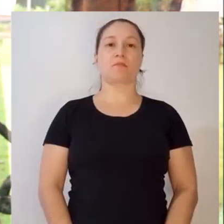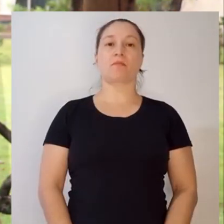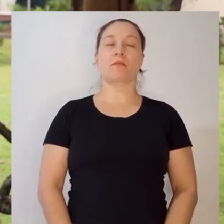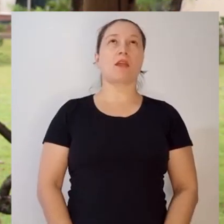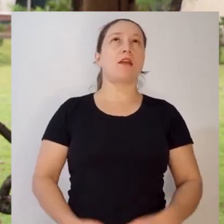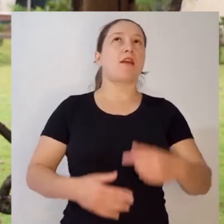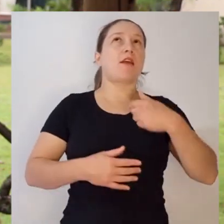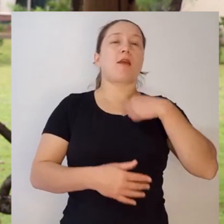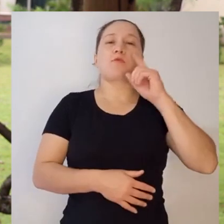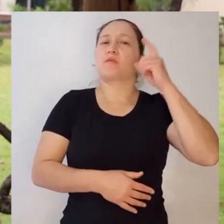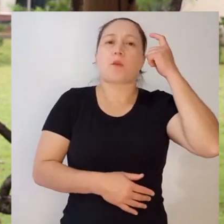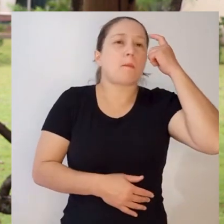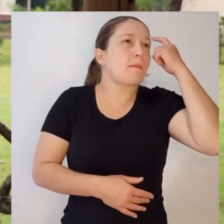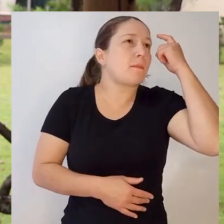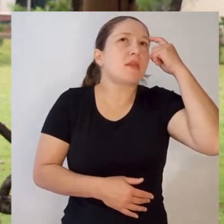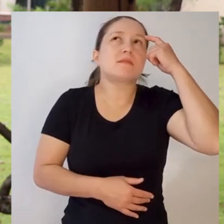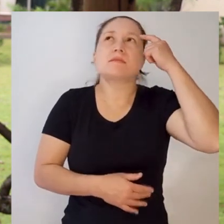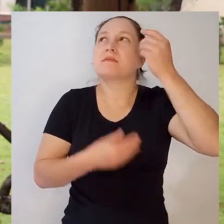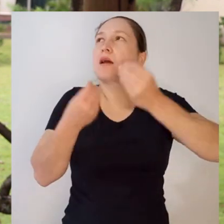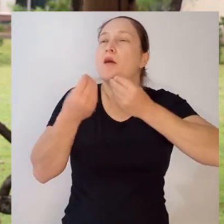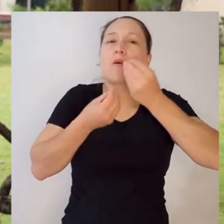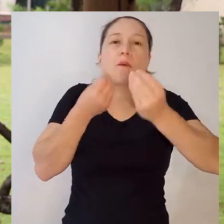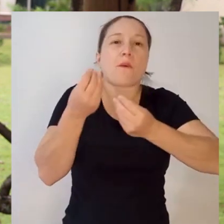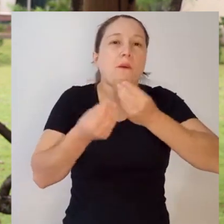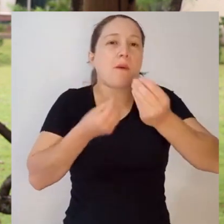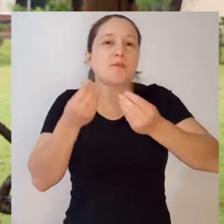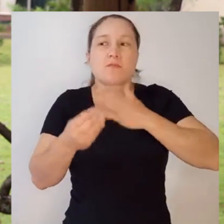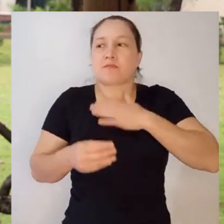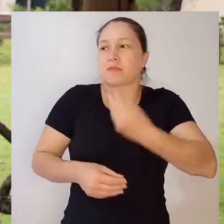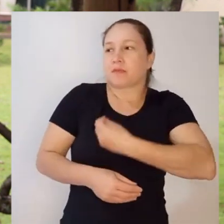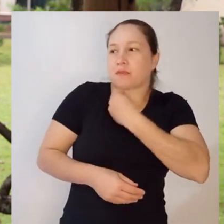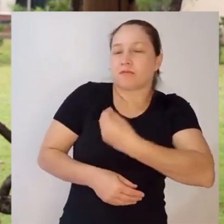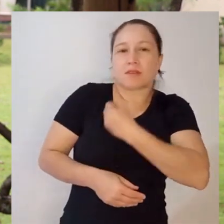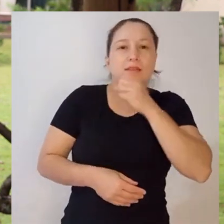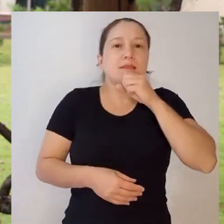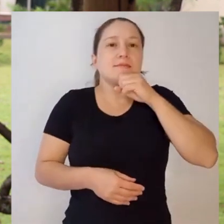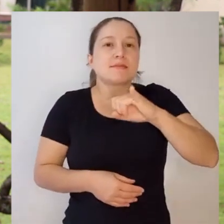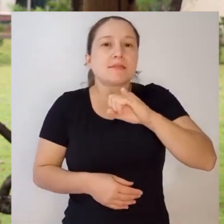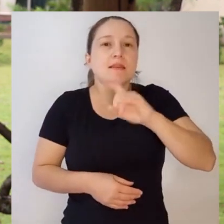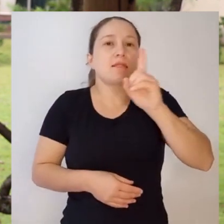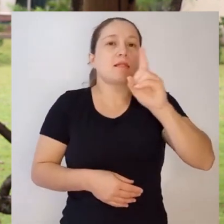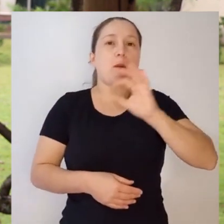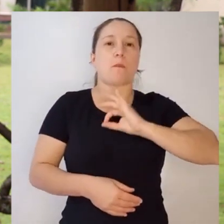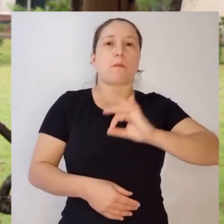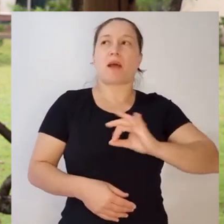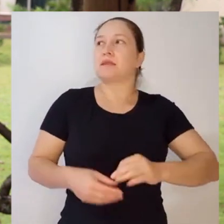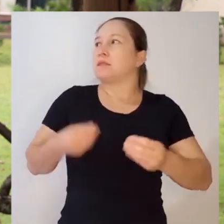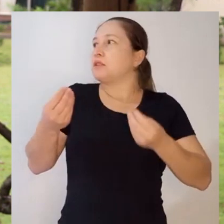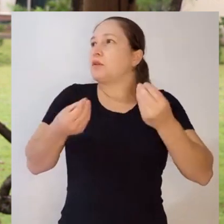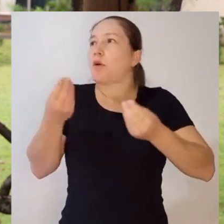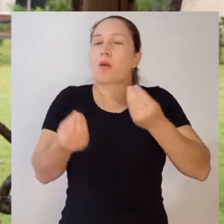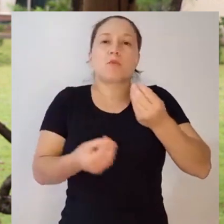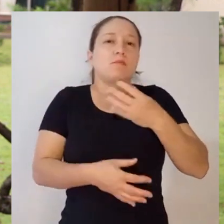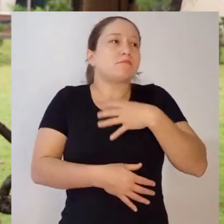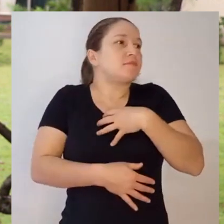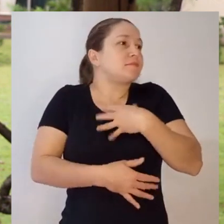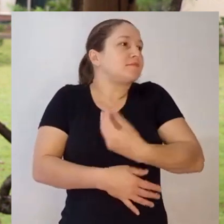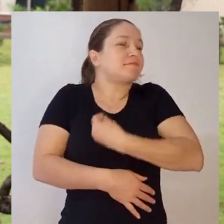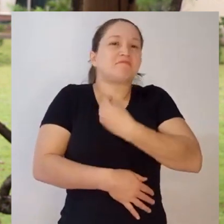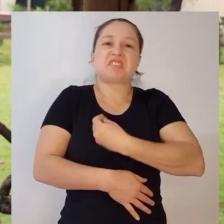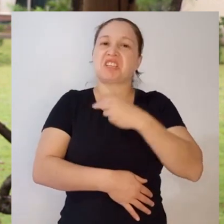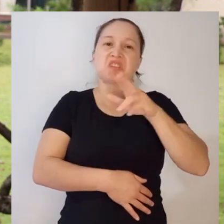Não imagino a minha vida se não fosse o caminho presbiteral. Não consigo imaginar a minha